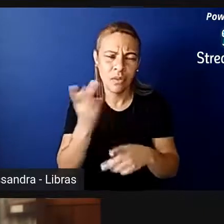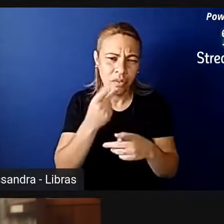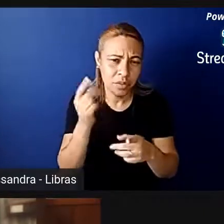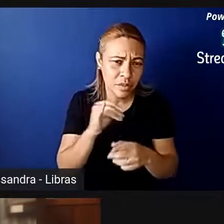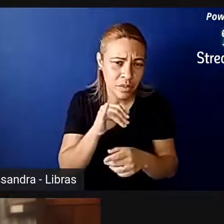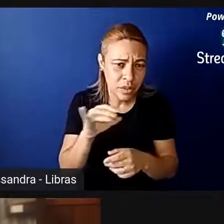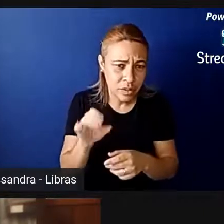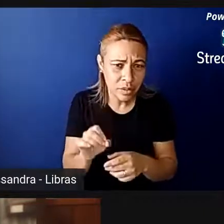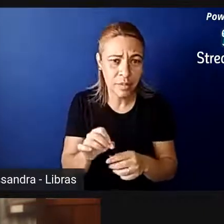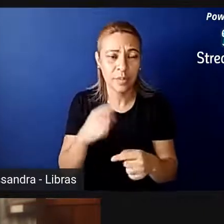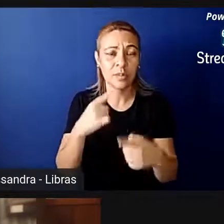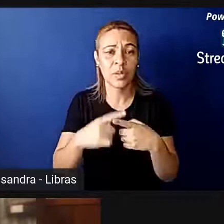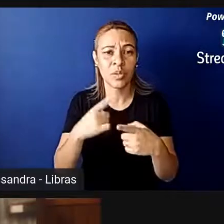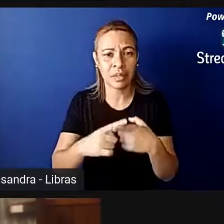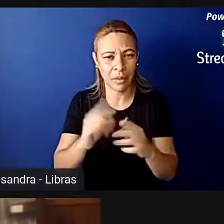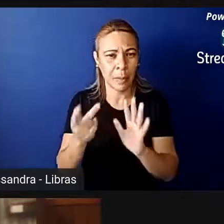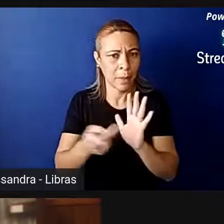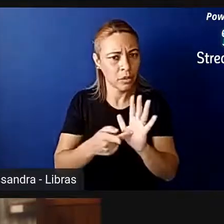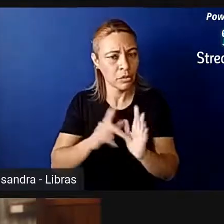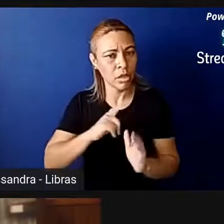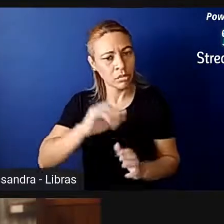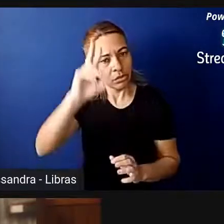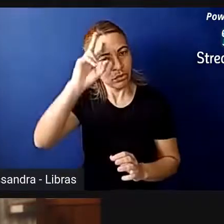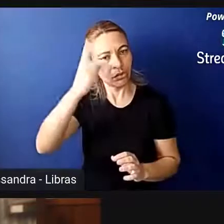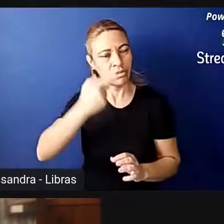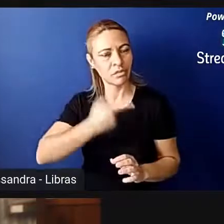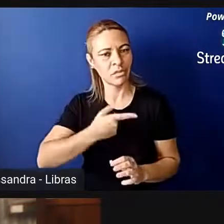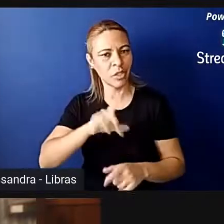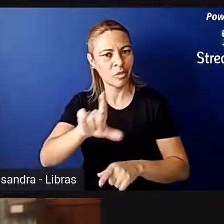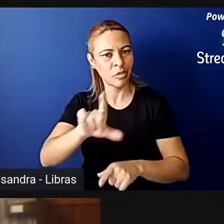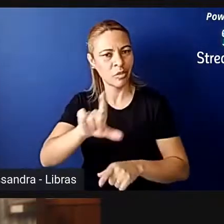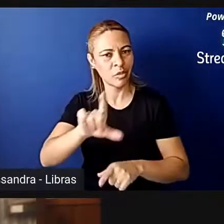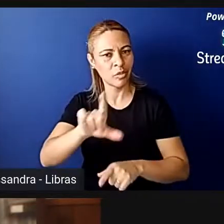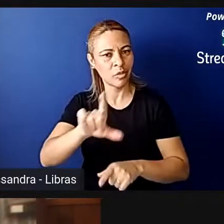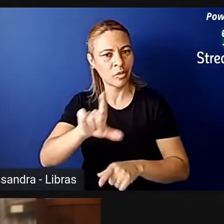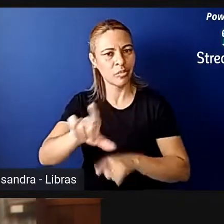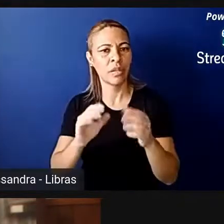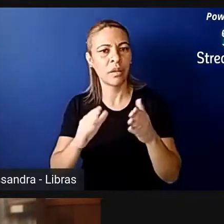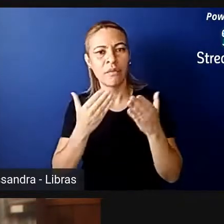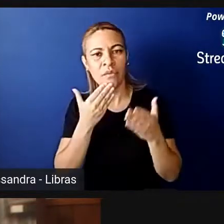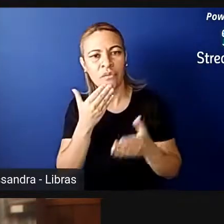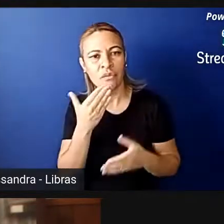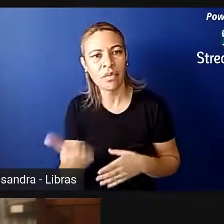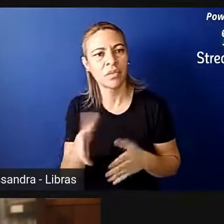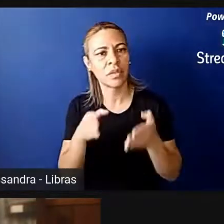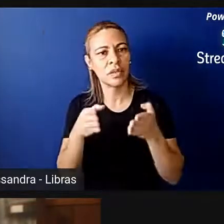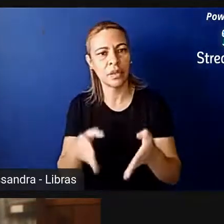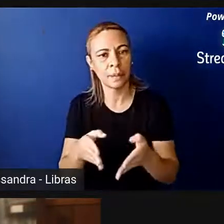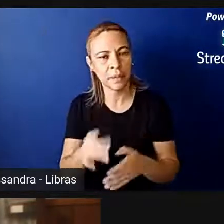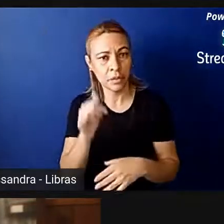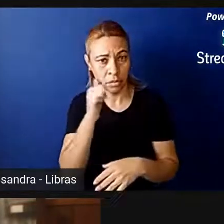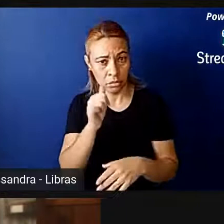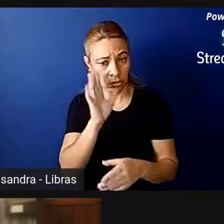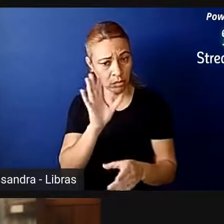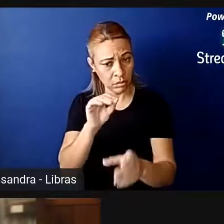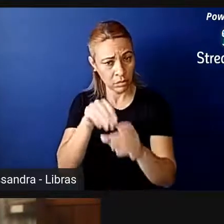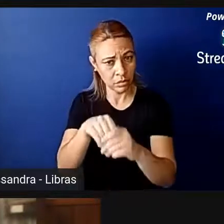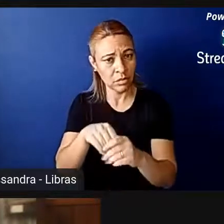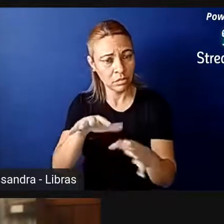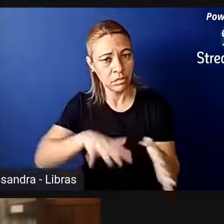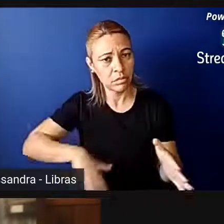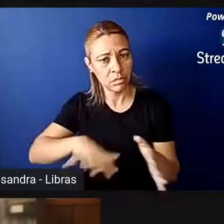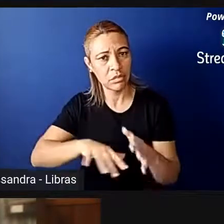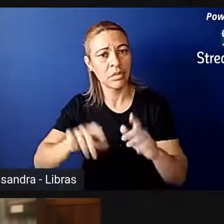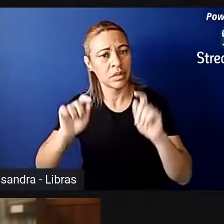os partidos eles têm autonomia para adotar medidas a favor da participação feminina dentro dos próprios partidos. Eles têm